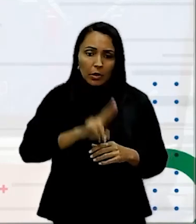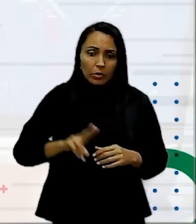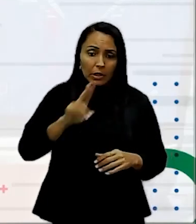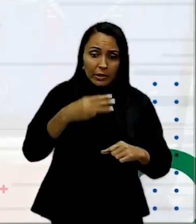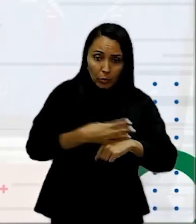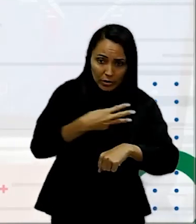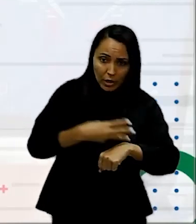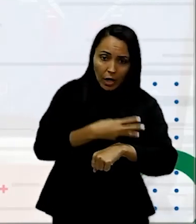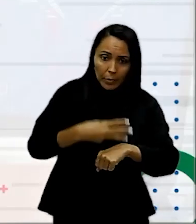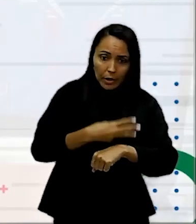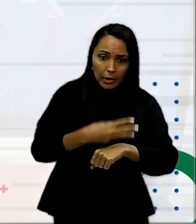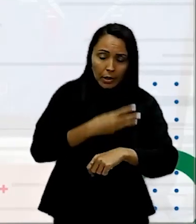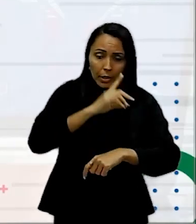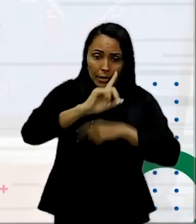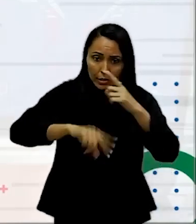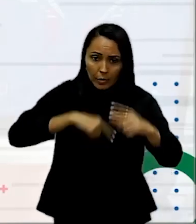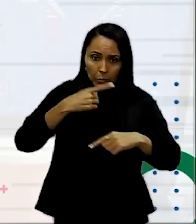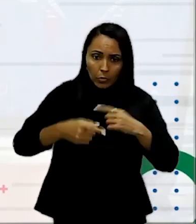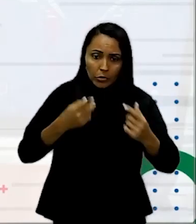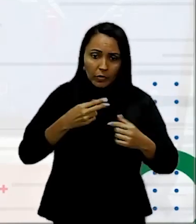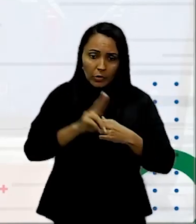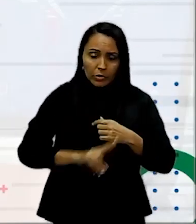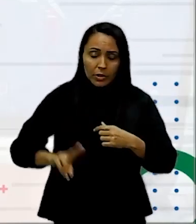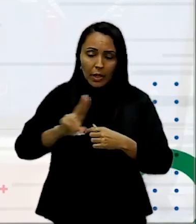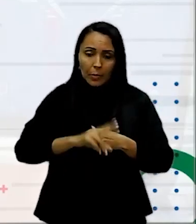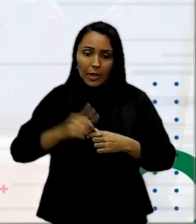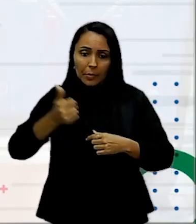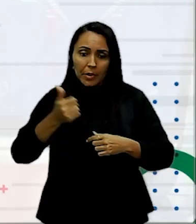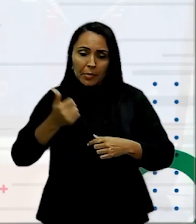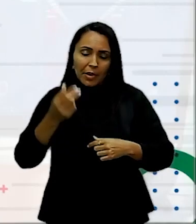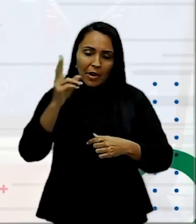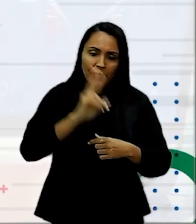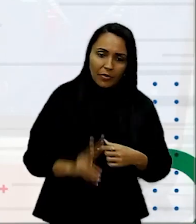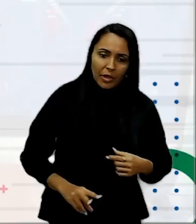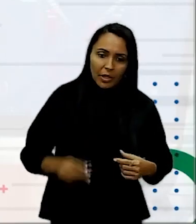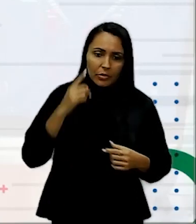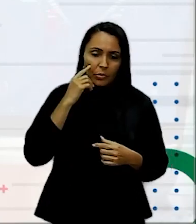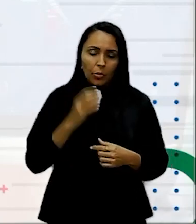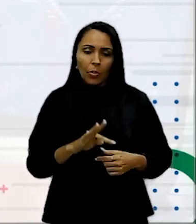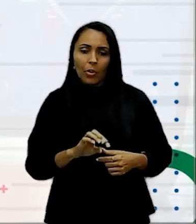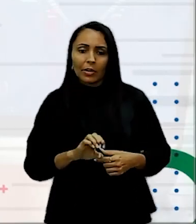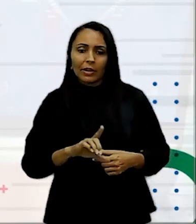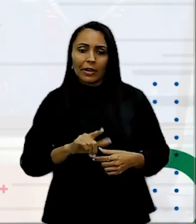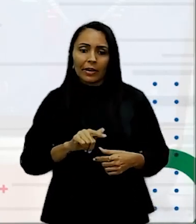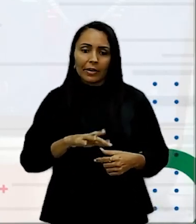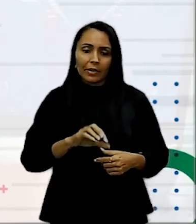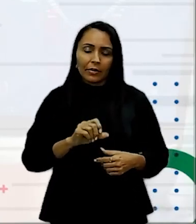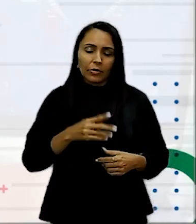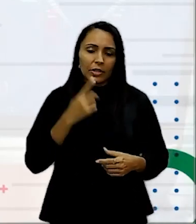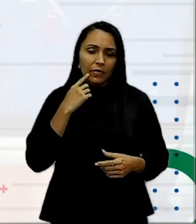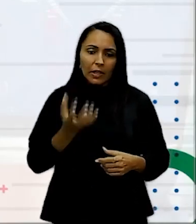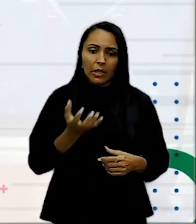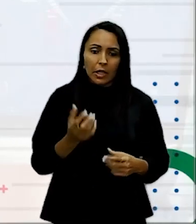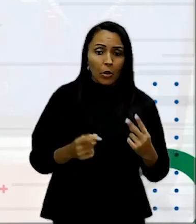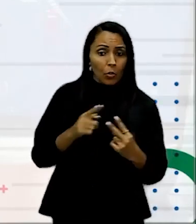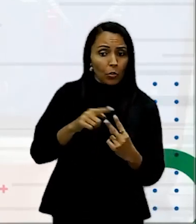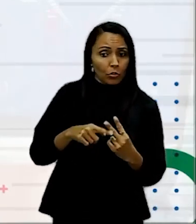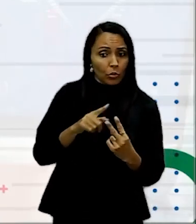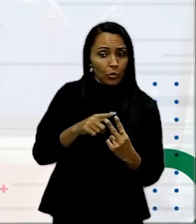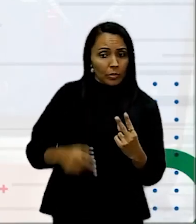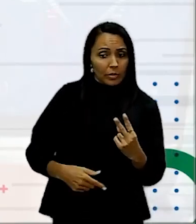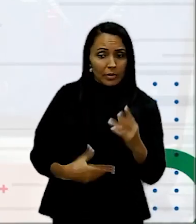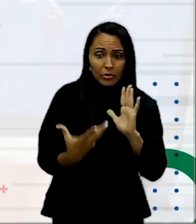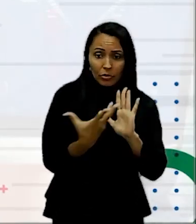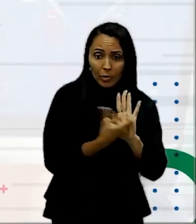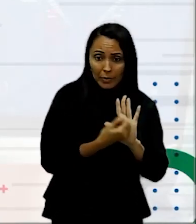WhatsApp Depois vai usar Pela primeira vez O Telegram Você vai querer Que os dois Como sendo aplicativos